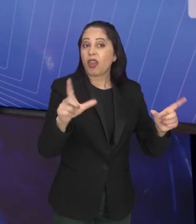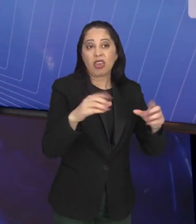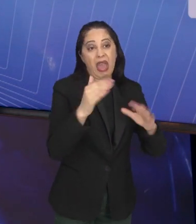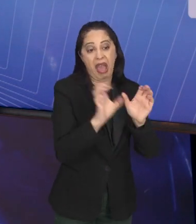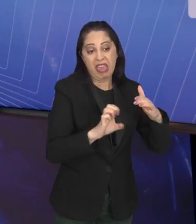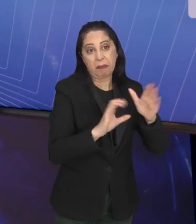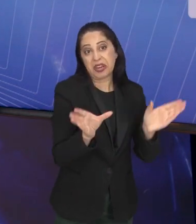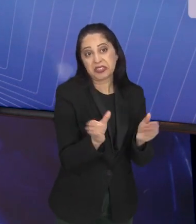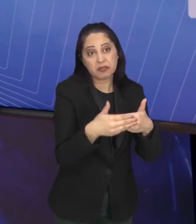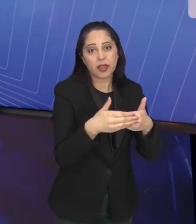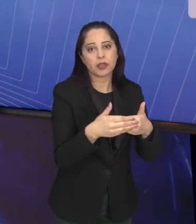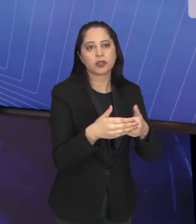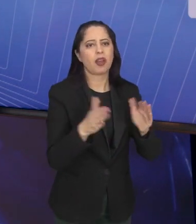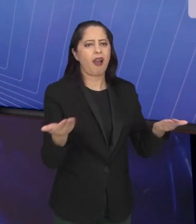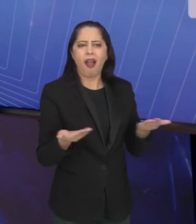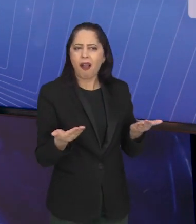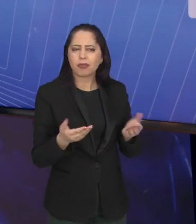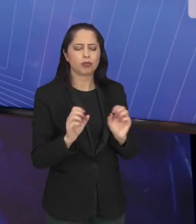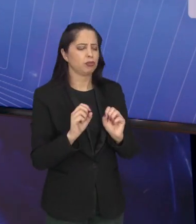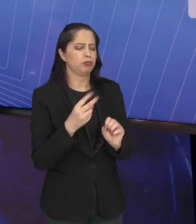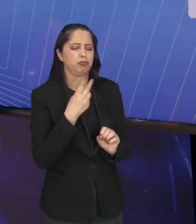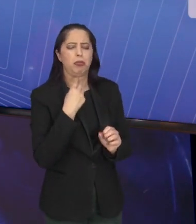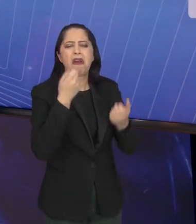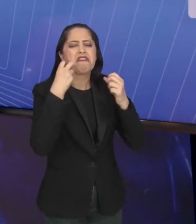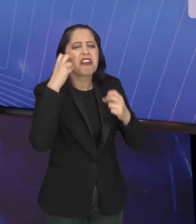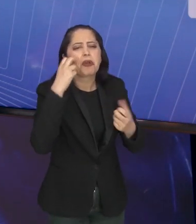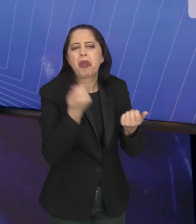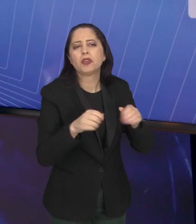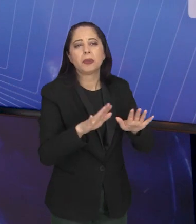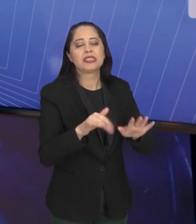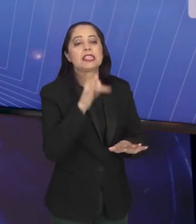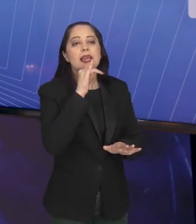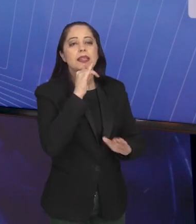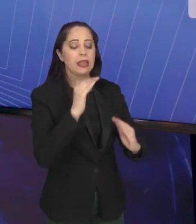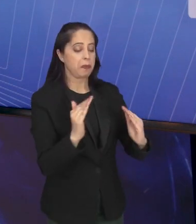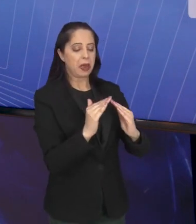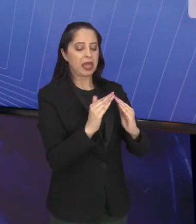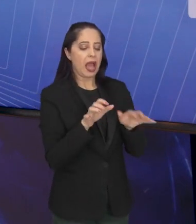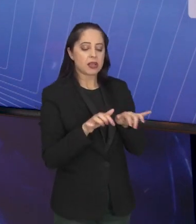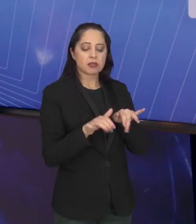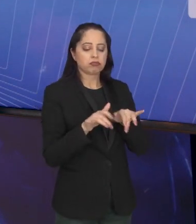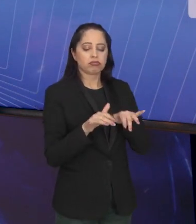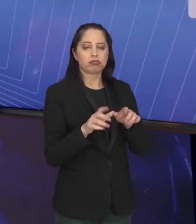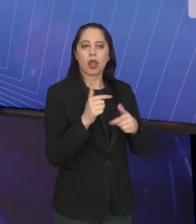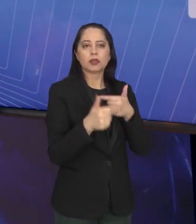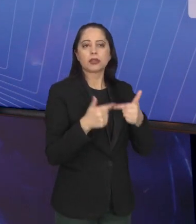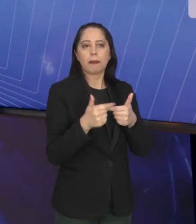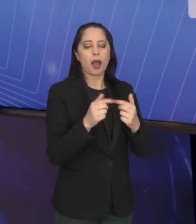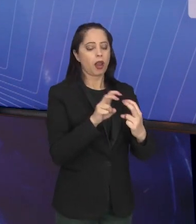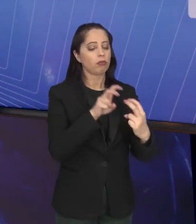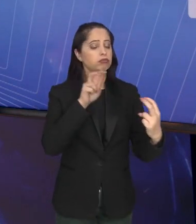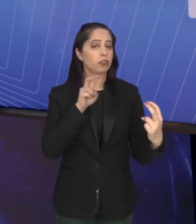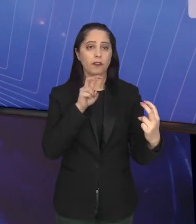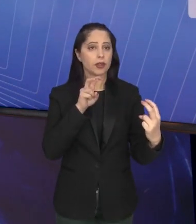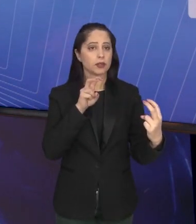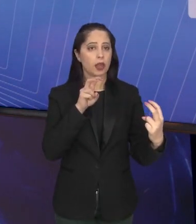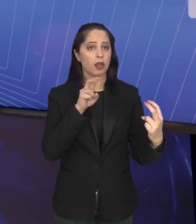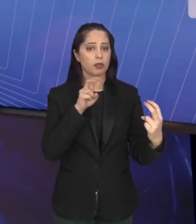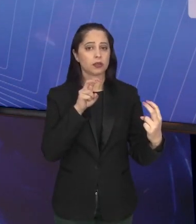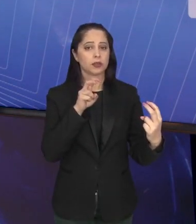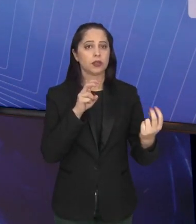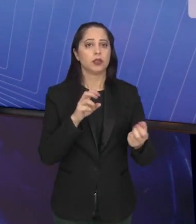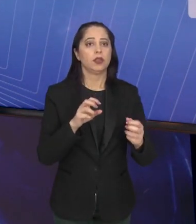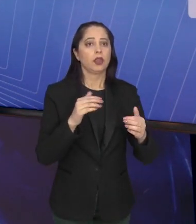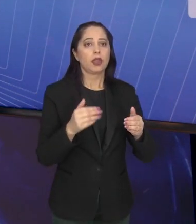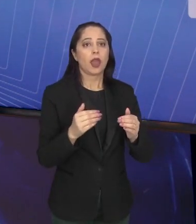muito cuidado, né? Não tem vergonha nenhuma, hoje em dia, você começar em casa, por exemplo, o home office, e partir para um